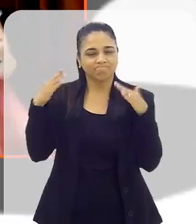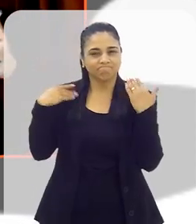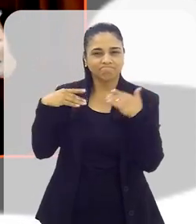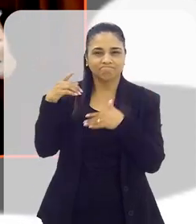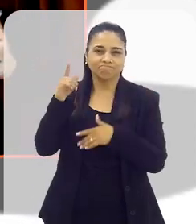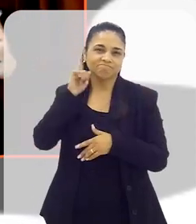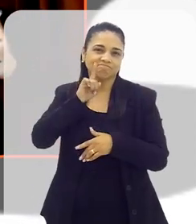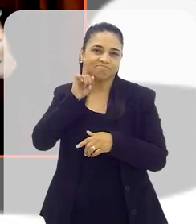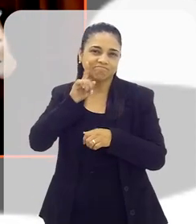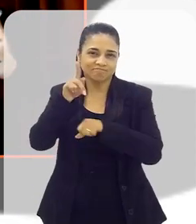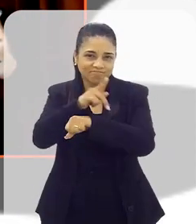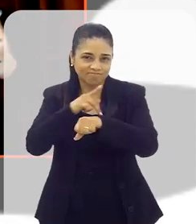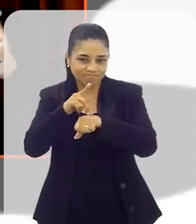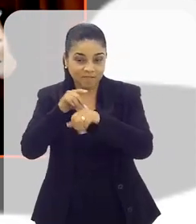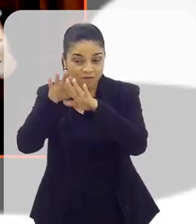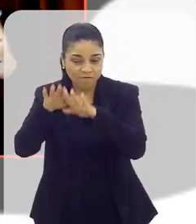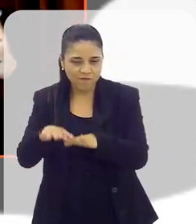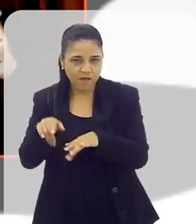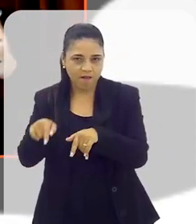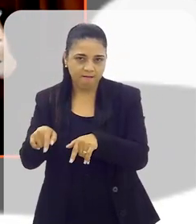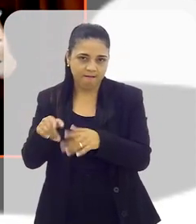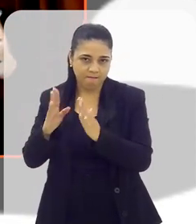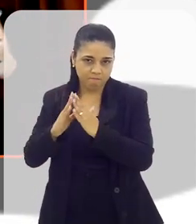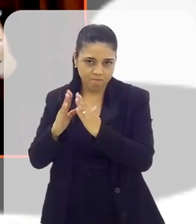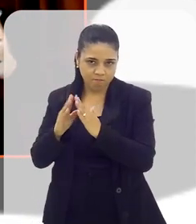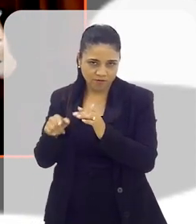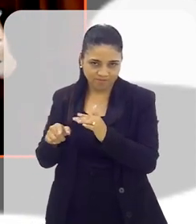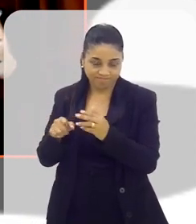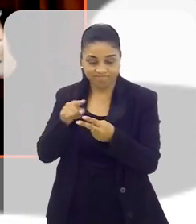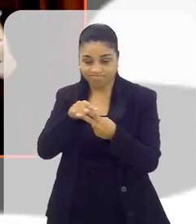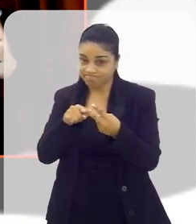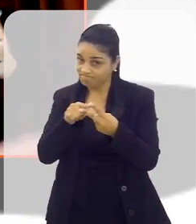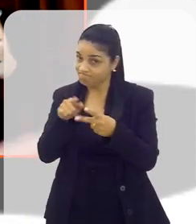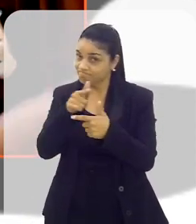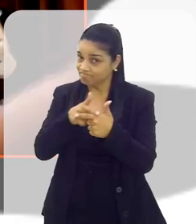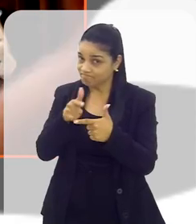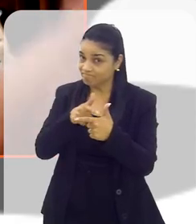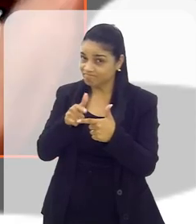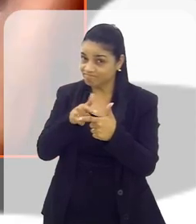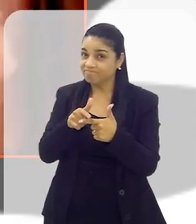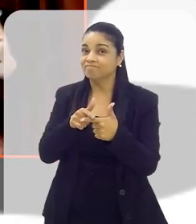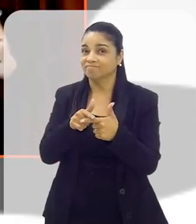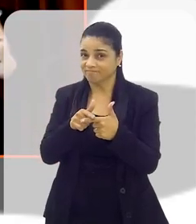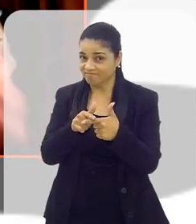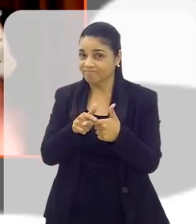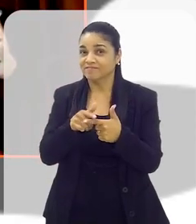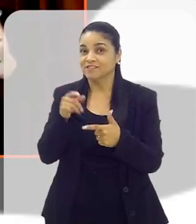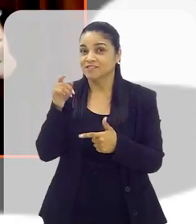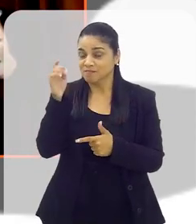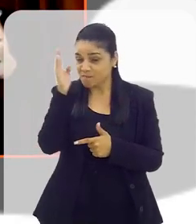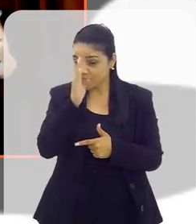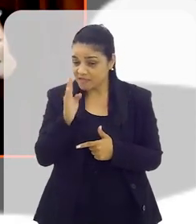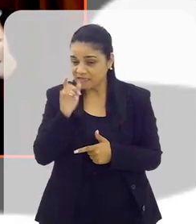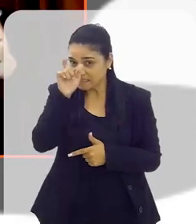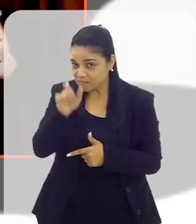lazer, para lá ficar e lá se estabelecer. Então, a gente tem um problema muito grande, não é? De brasileiros que querem morar nos Estados